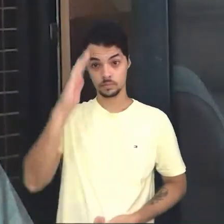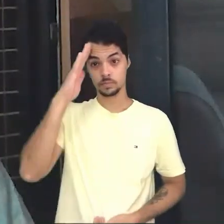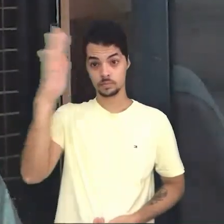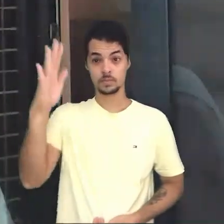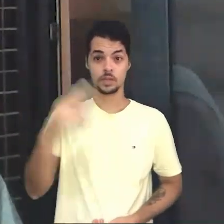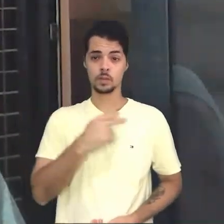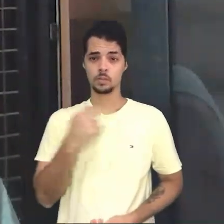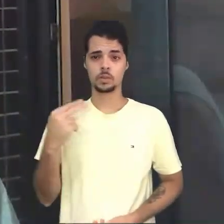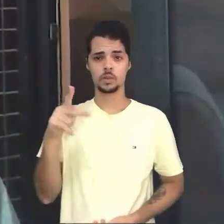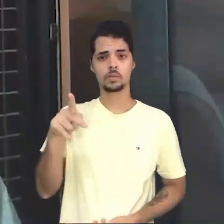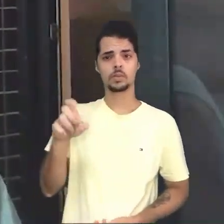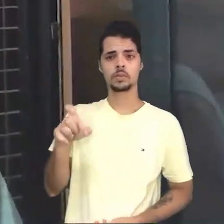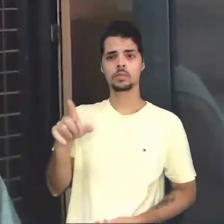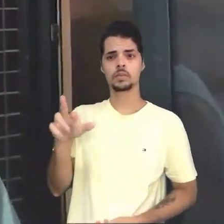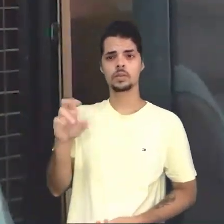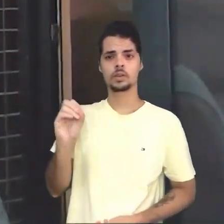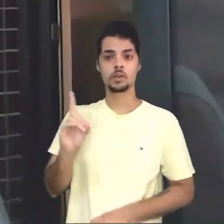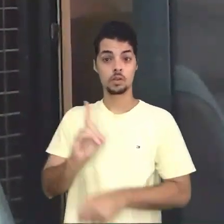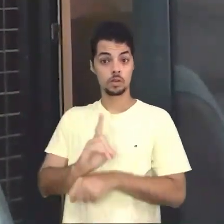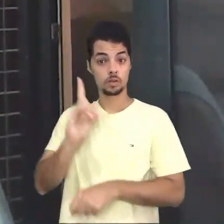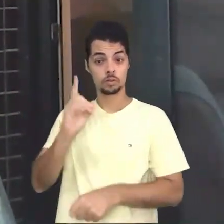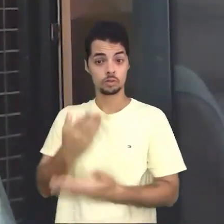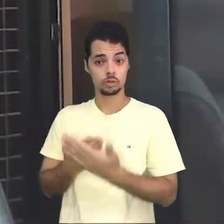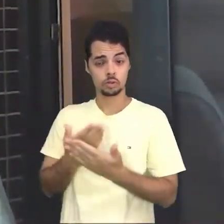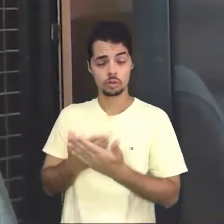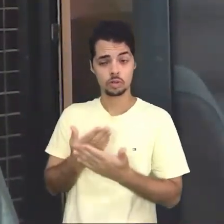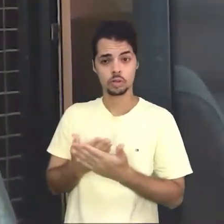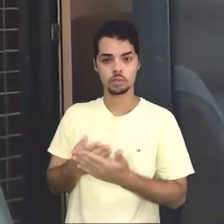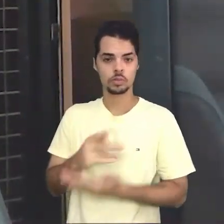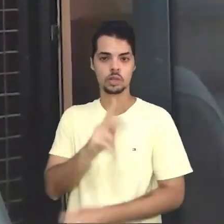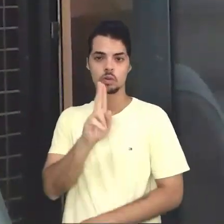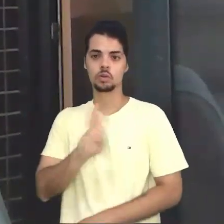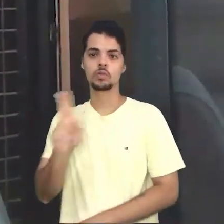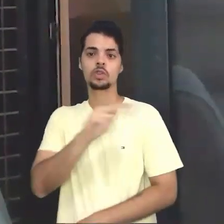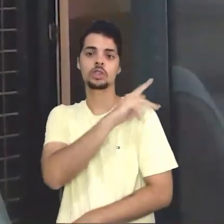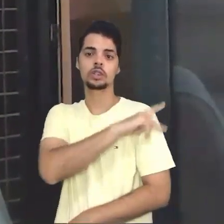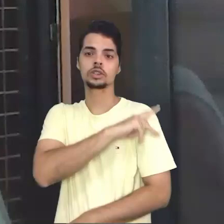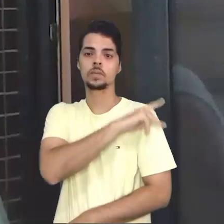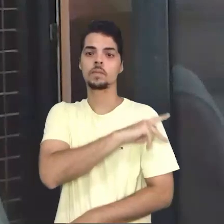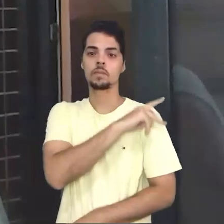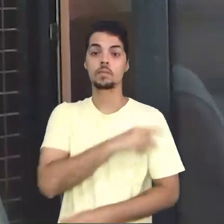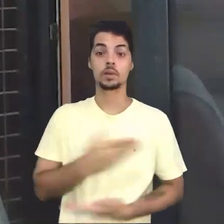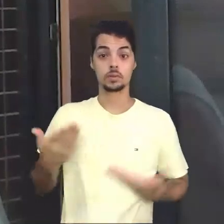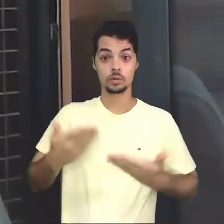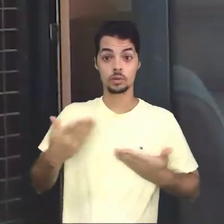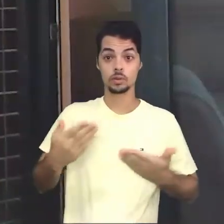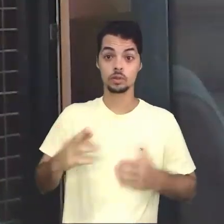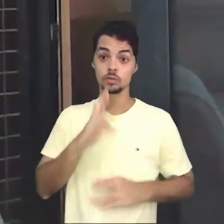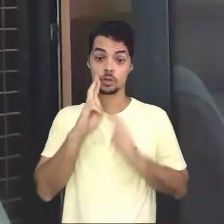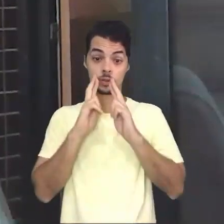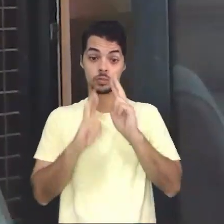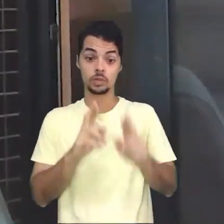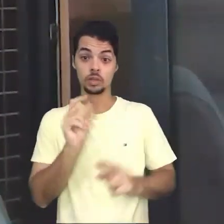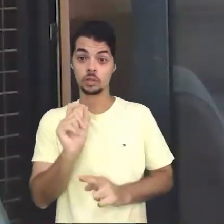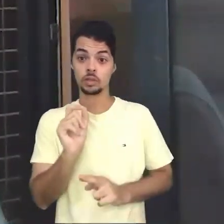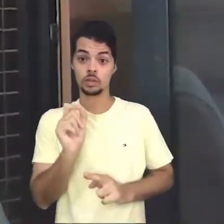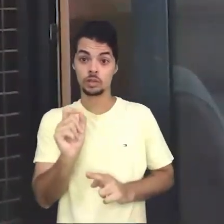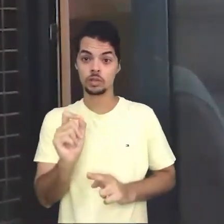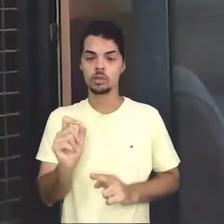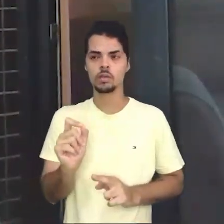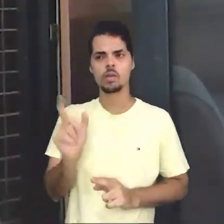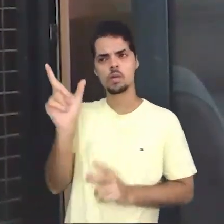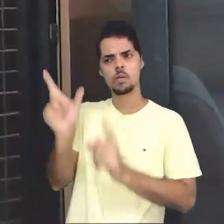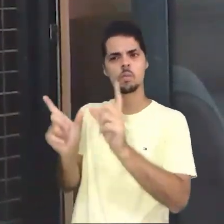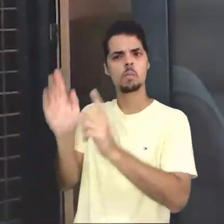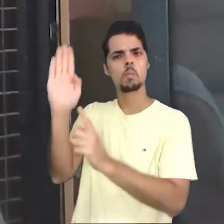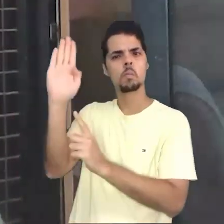Olá, eu sou Pedro Castelão, doutorando em História Social pela Universidade de São Paulo e hoje eu vou responder as seguintes perguntas. O